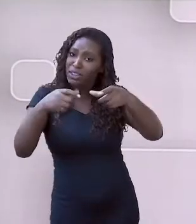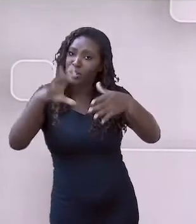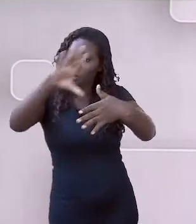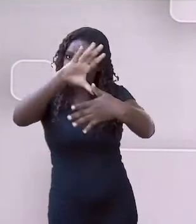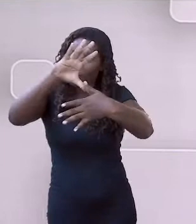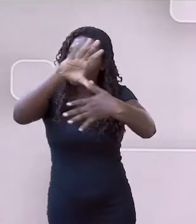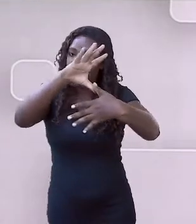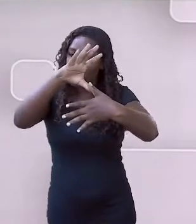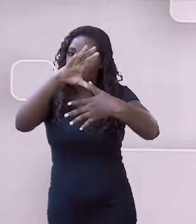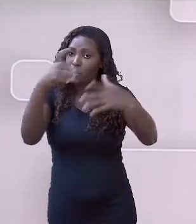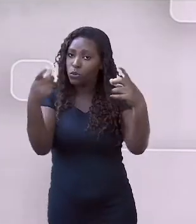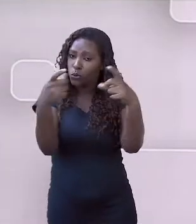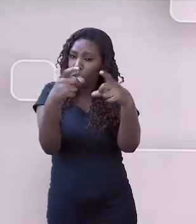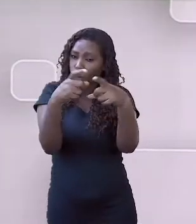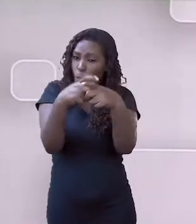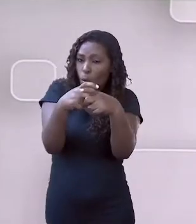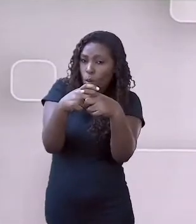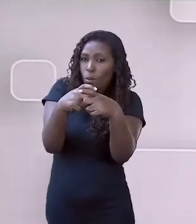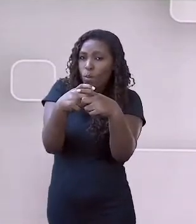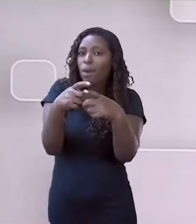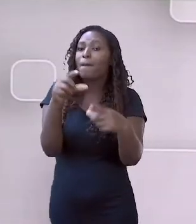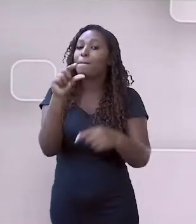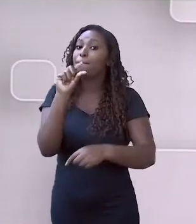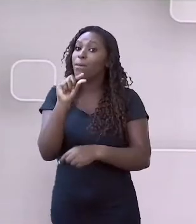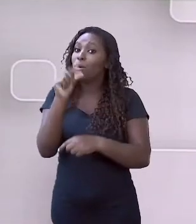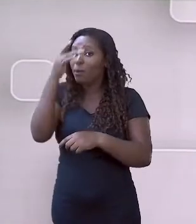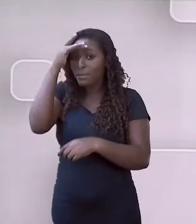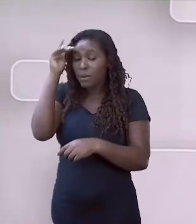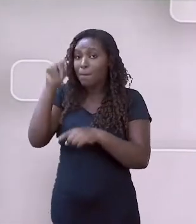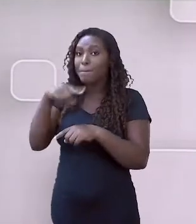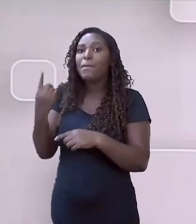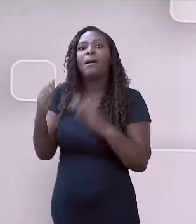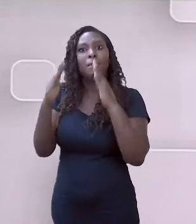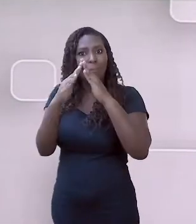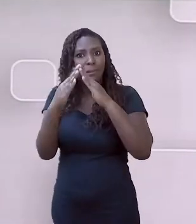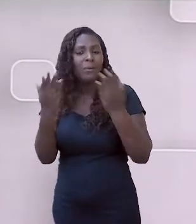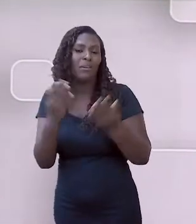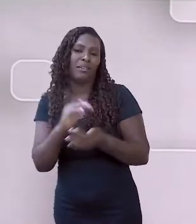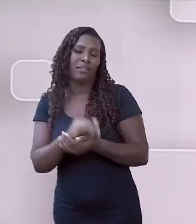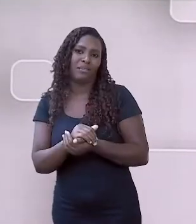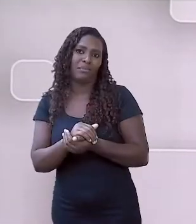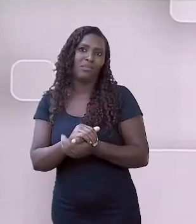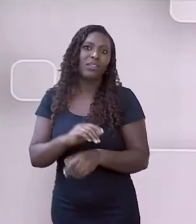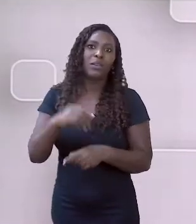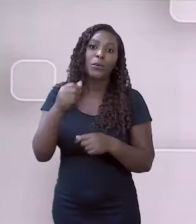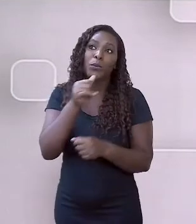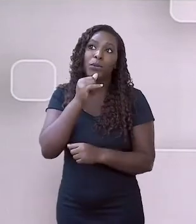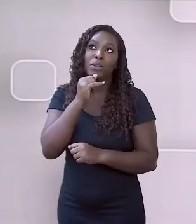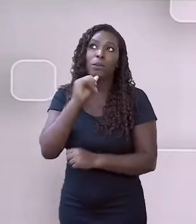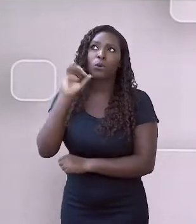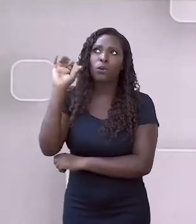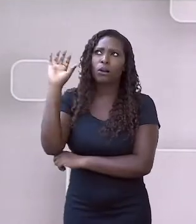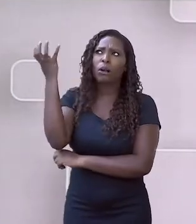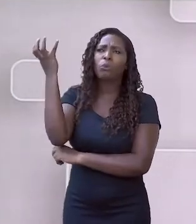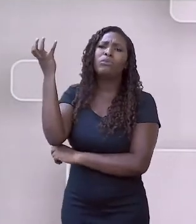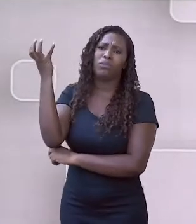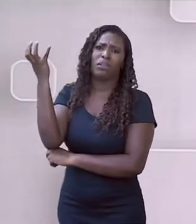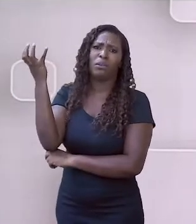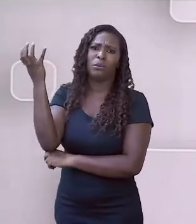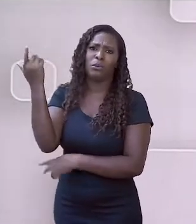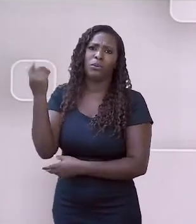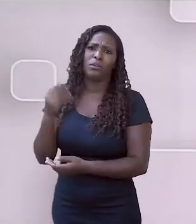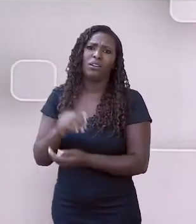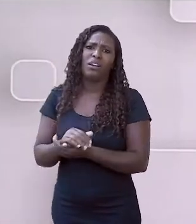Entenderam aí a razão? É o clima tornando o lugar, tornando um vazio